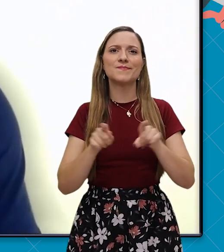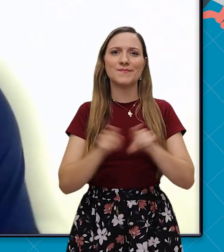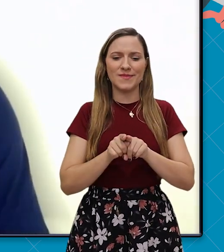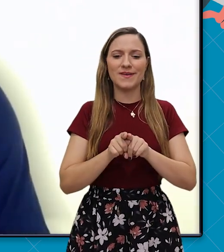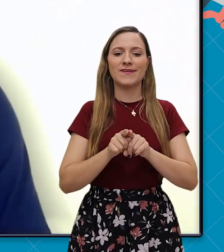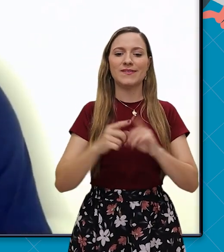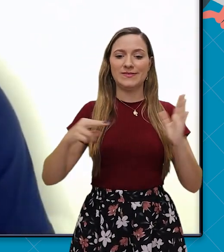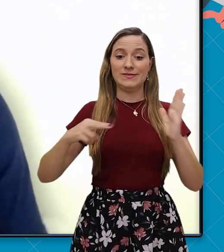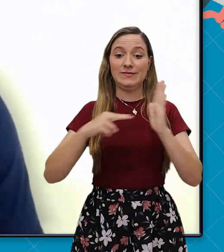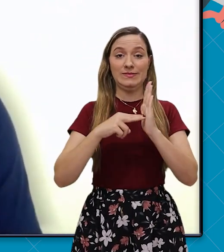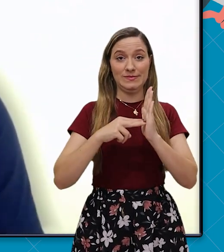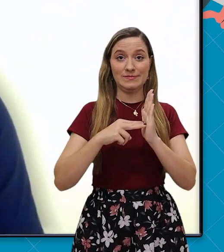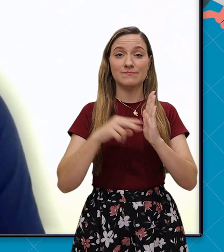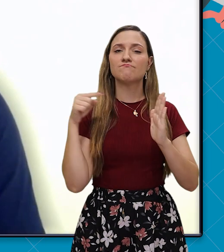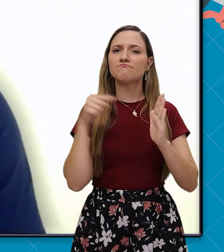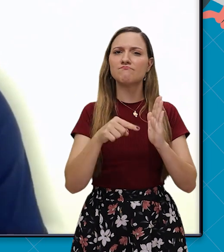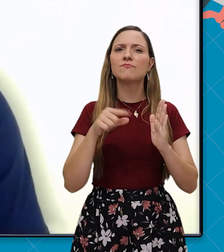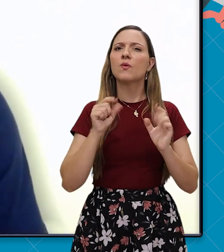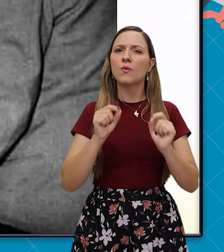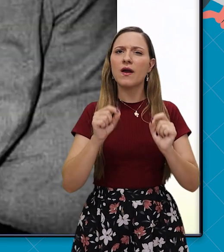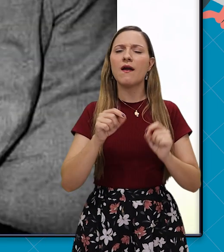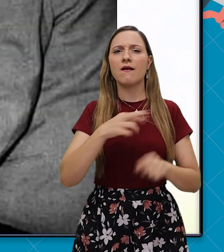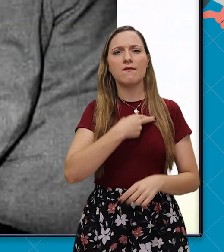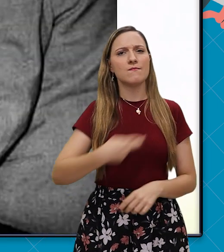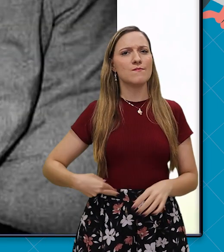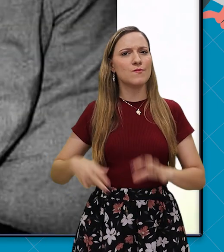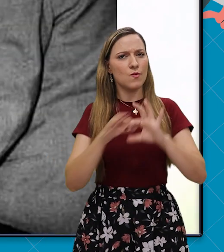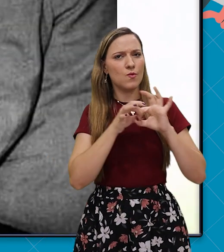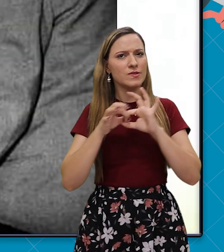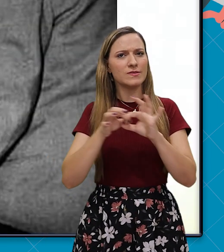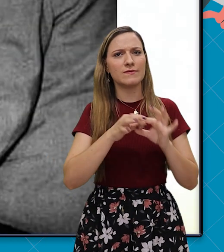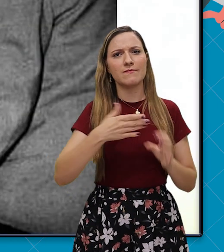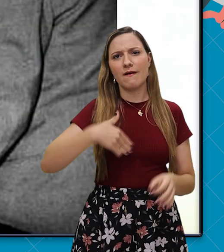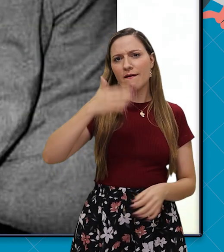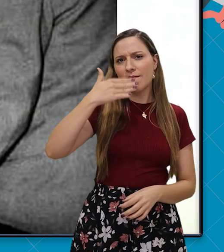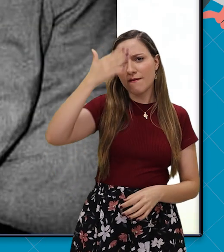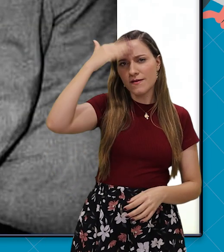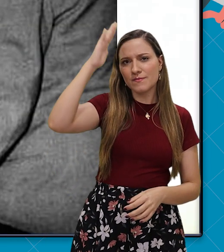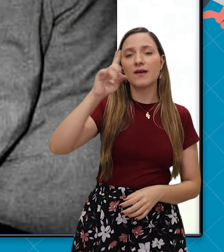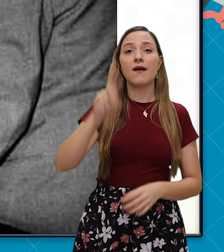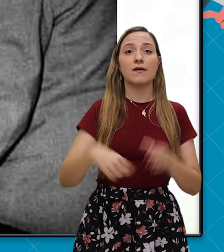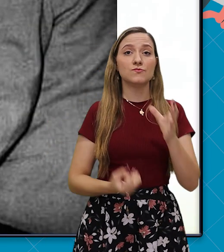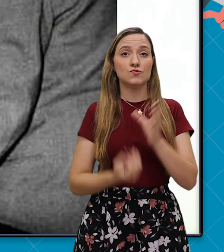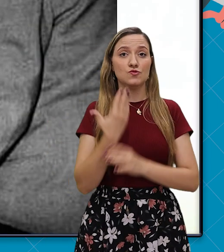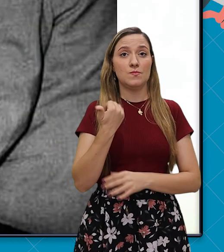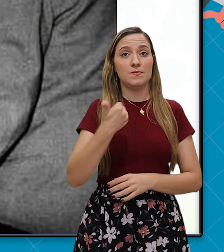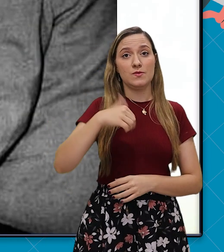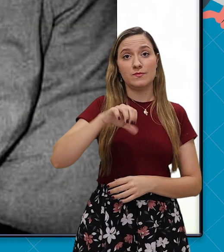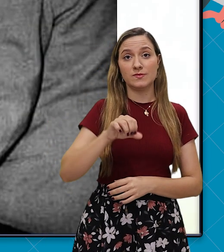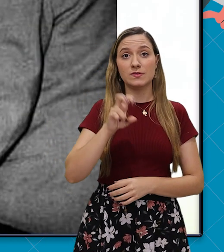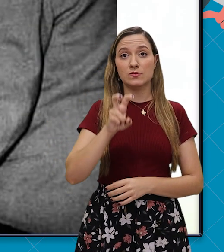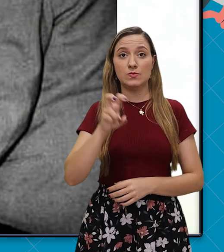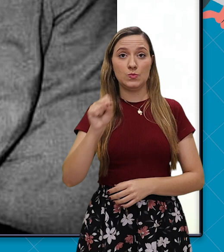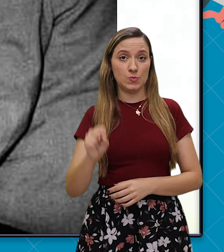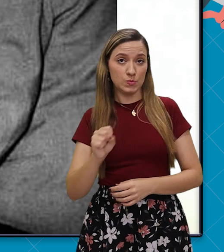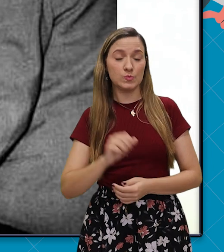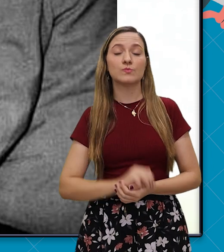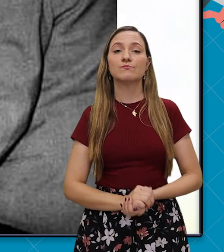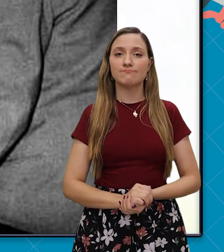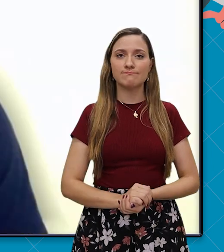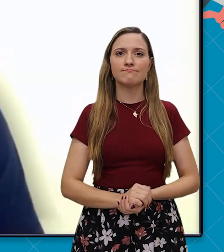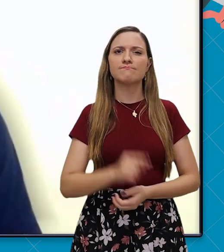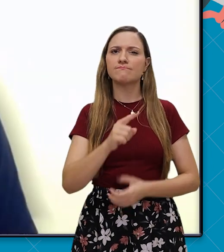Síria. Essa República Unida Árabe foi fundada em 1958.